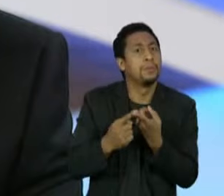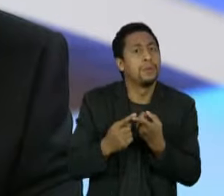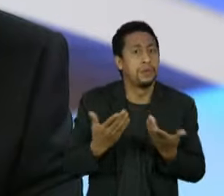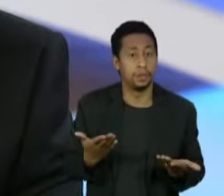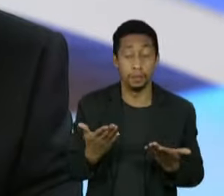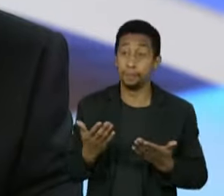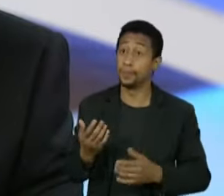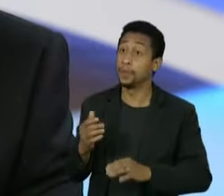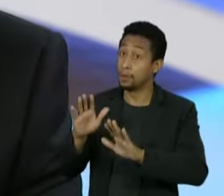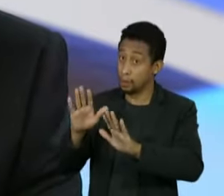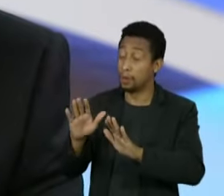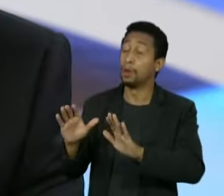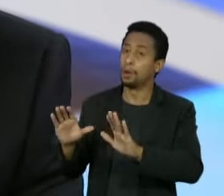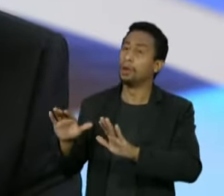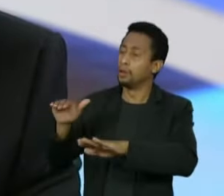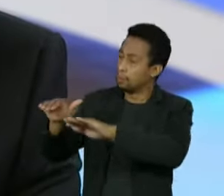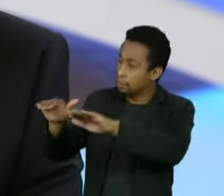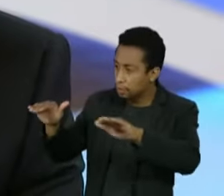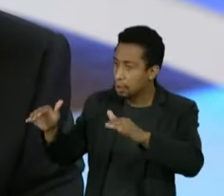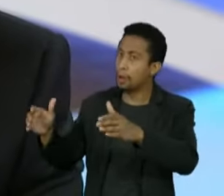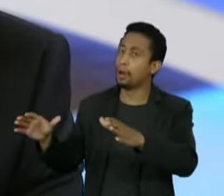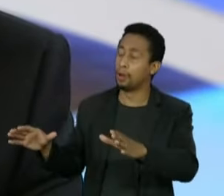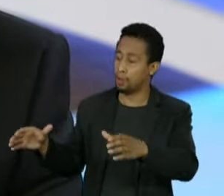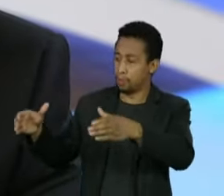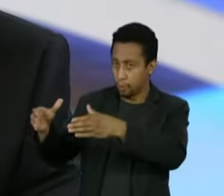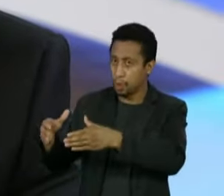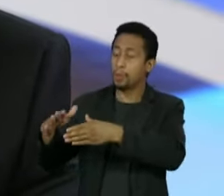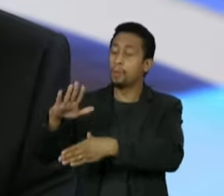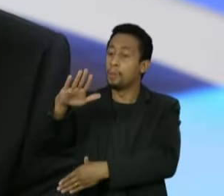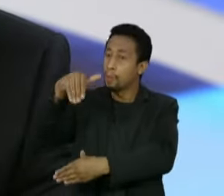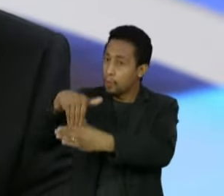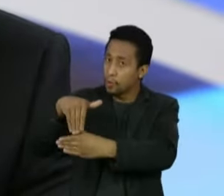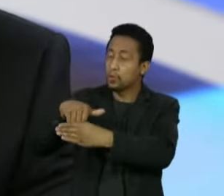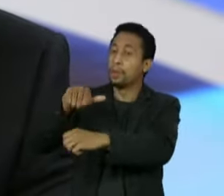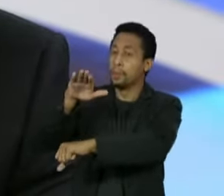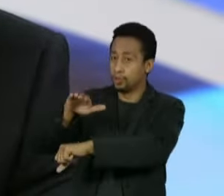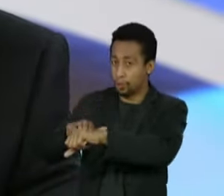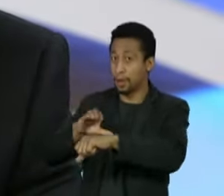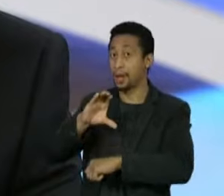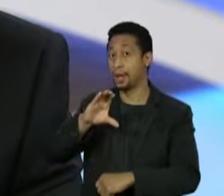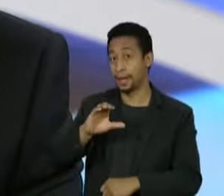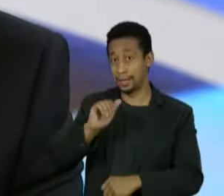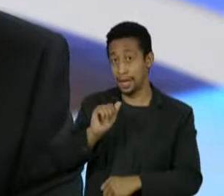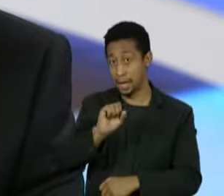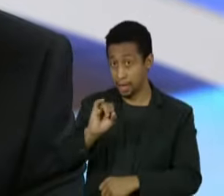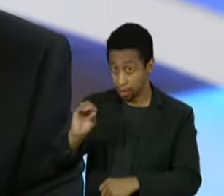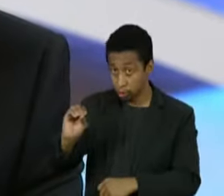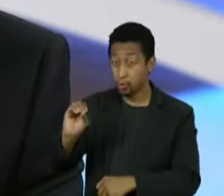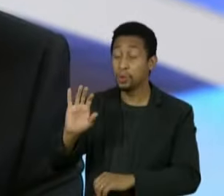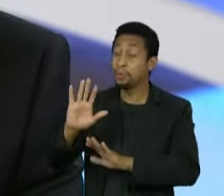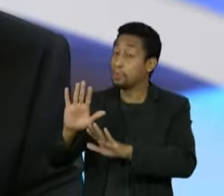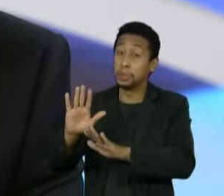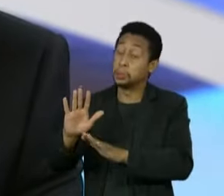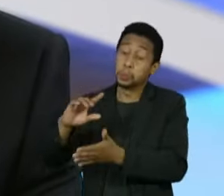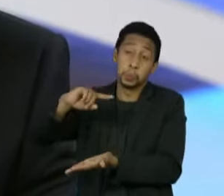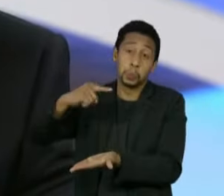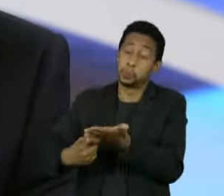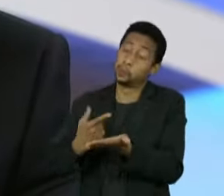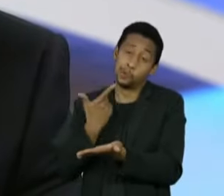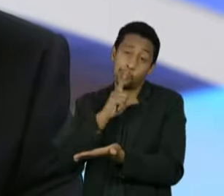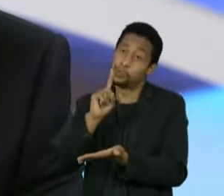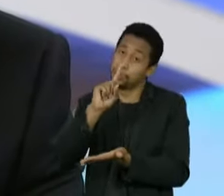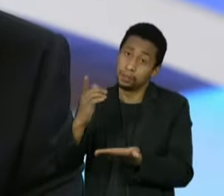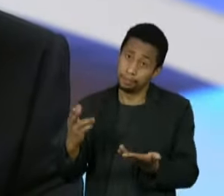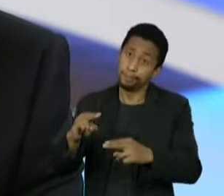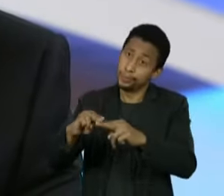requerimento de convocação do Cássio, que é esse cidadão que você referiu do Amapá, mas o depoimento não foi agendado. Por isso, eu digo que não tive condições de